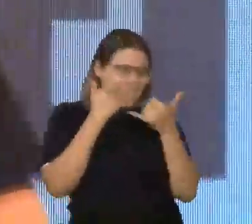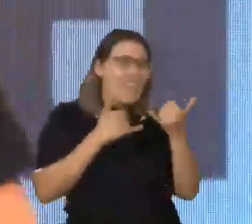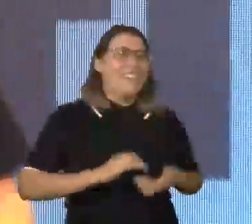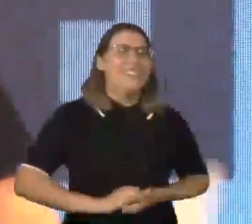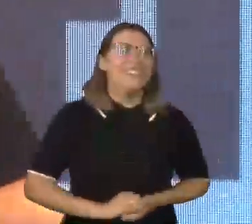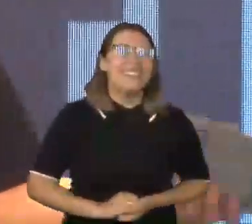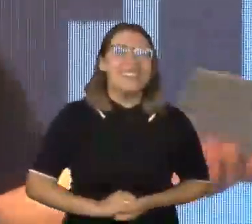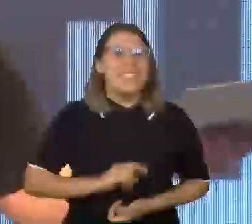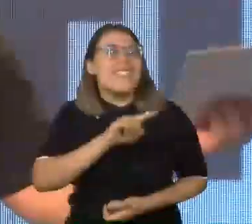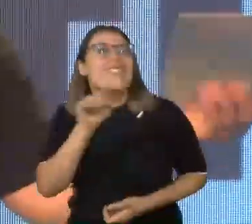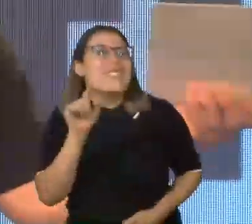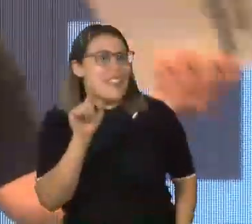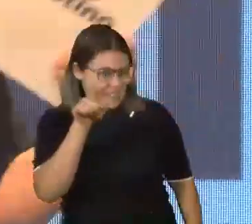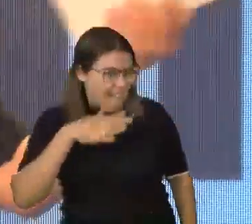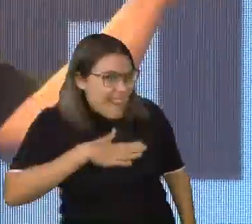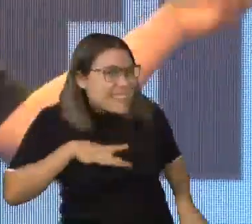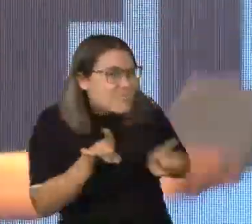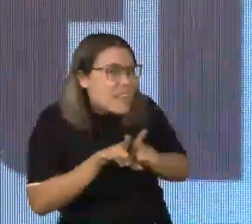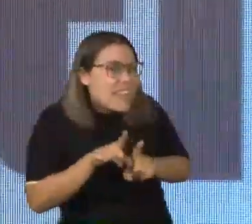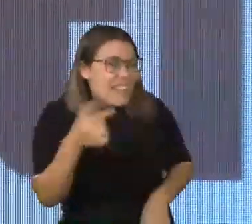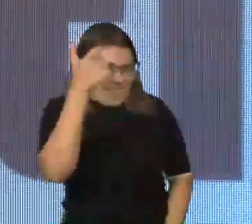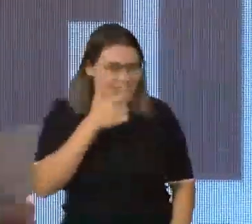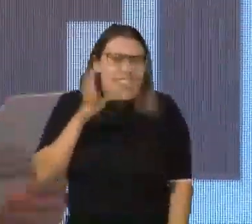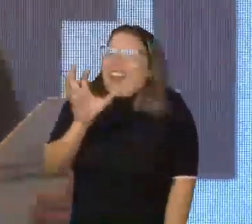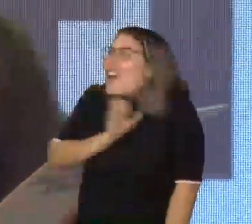Quem não gosta, né? Eu amo.